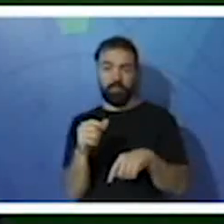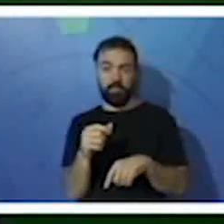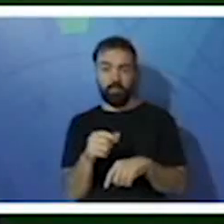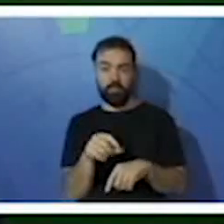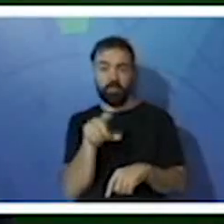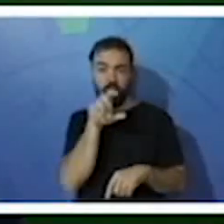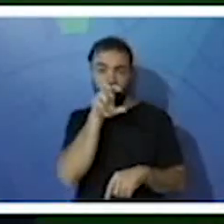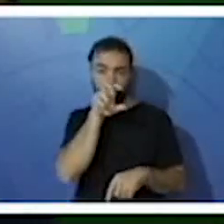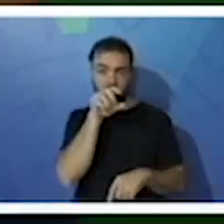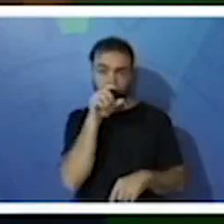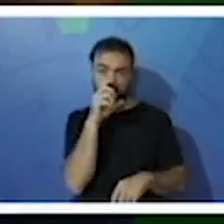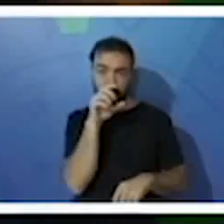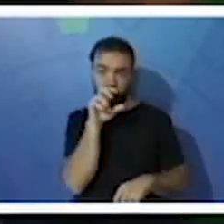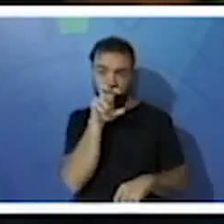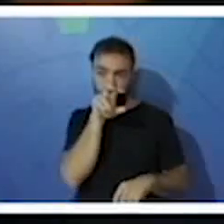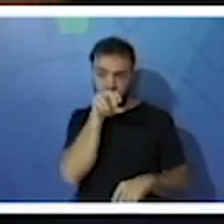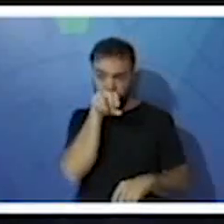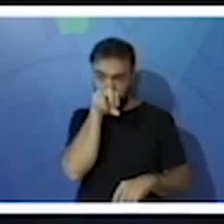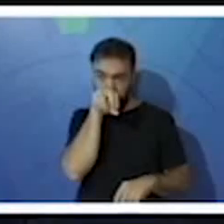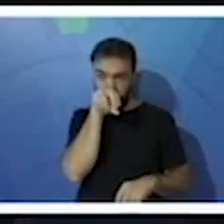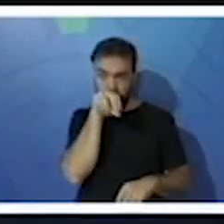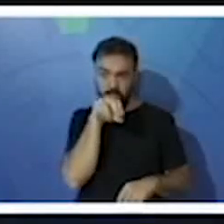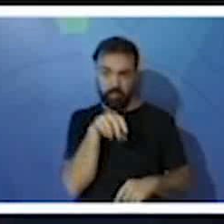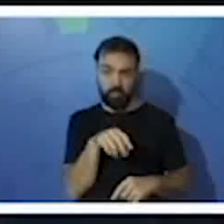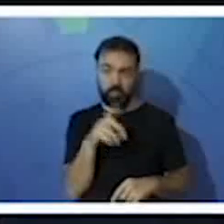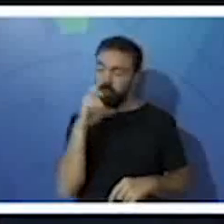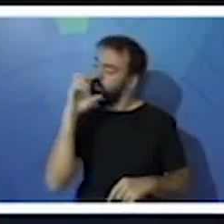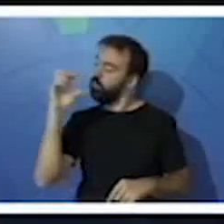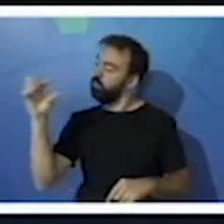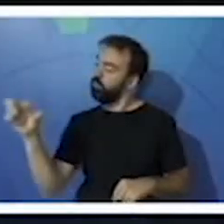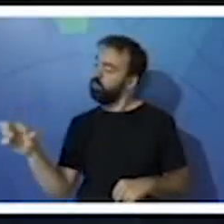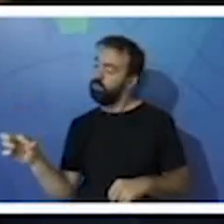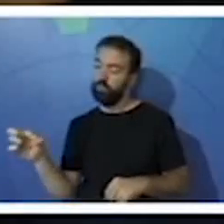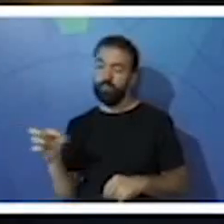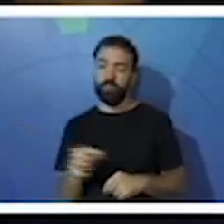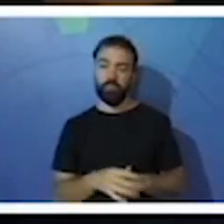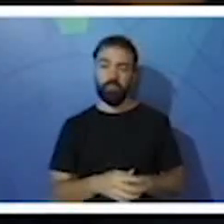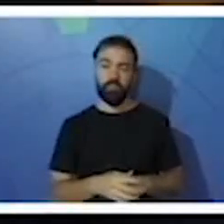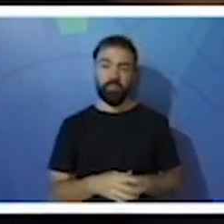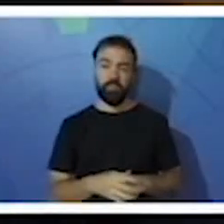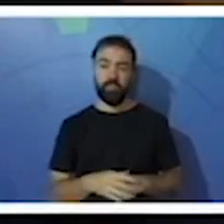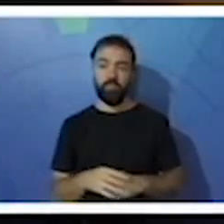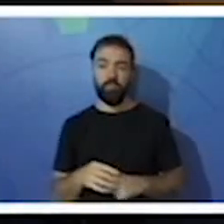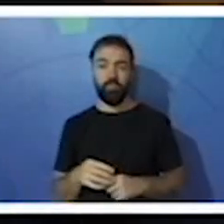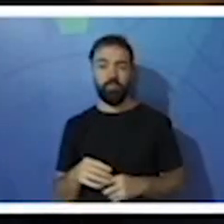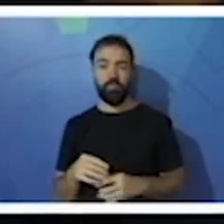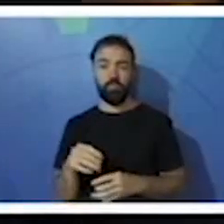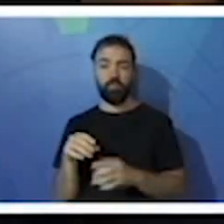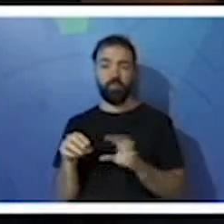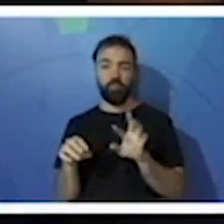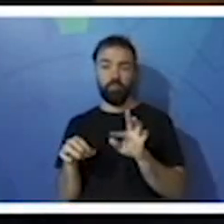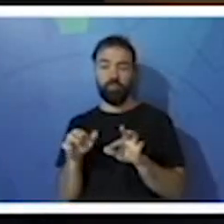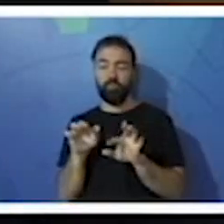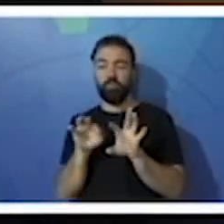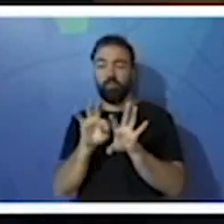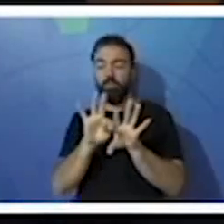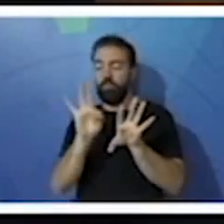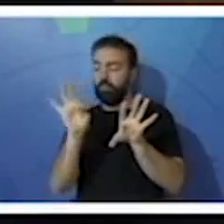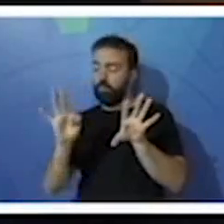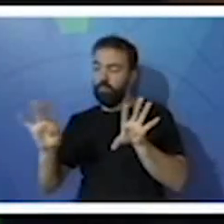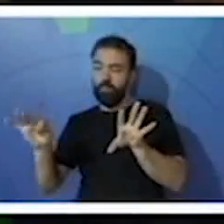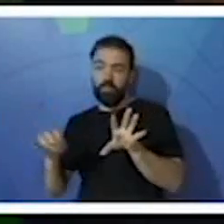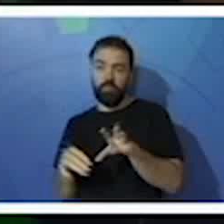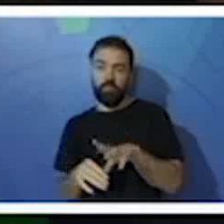a ararauna e o tucano. E aqui eles colocaram a alimentação, sementes e frutas, crustáceos,